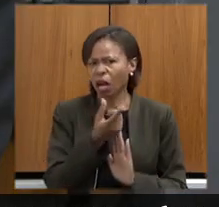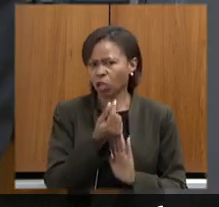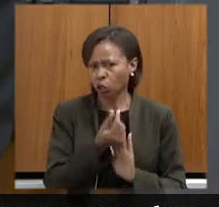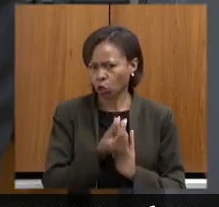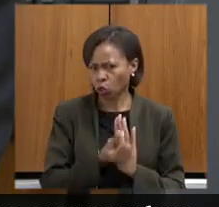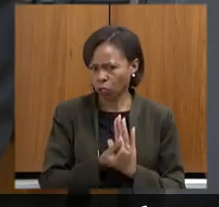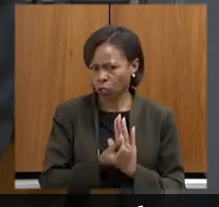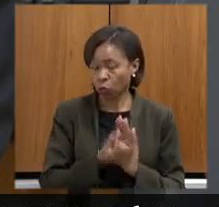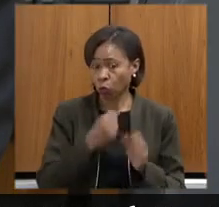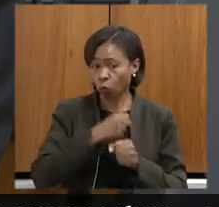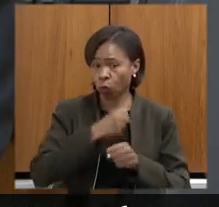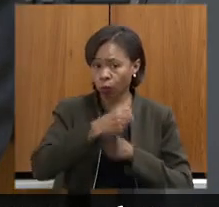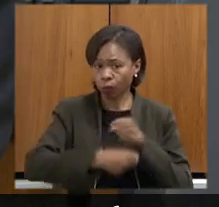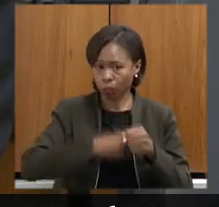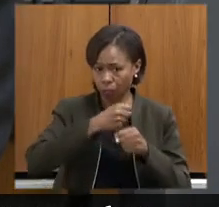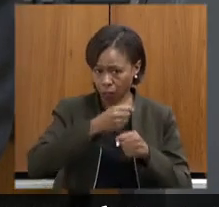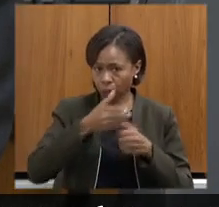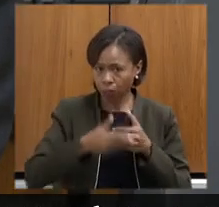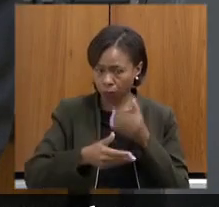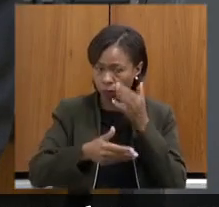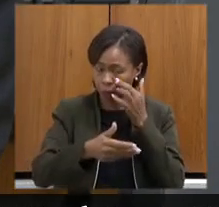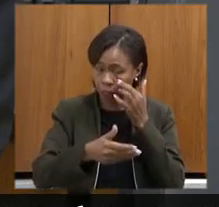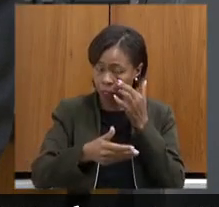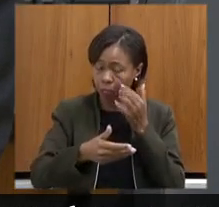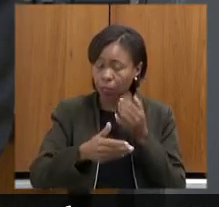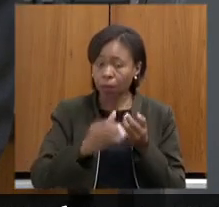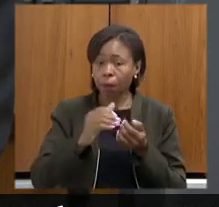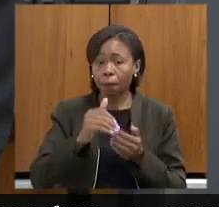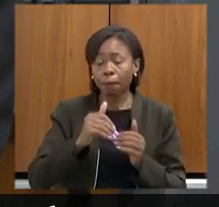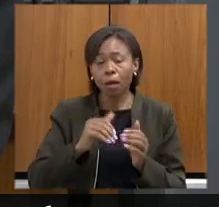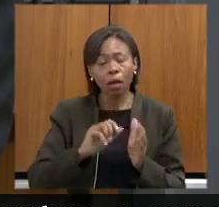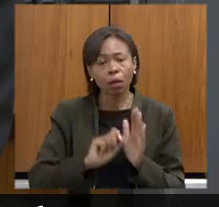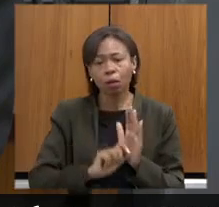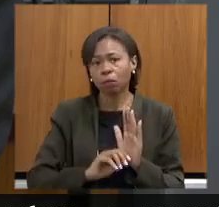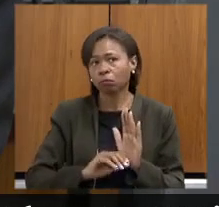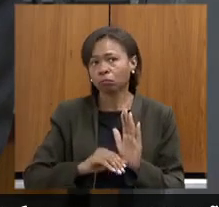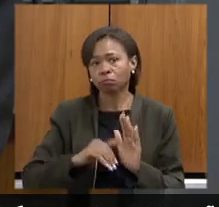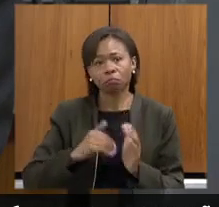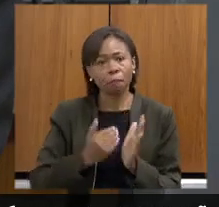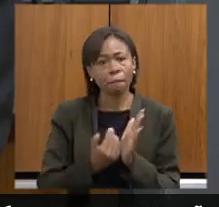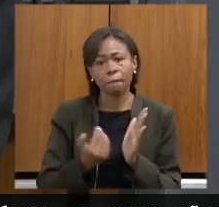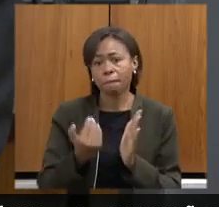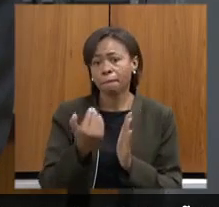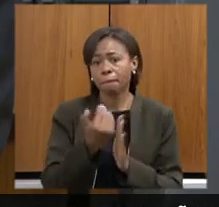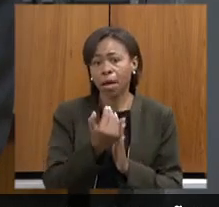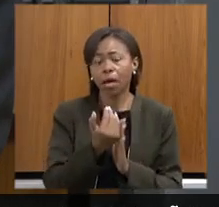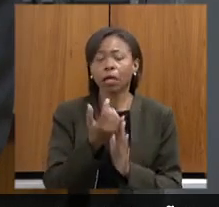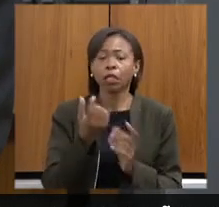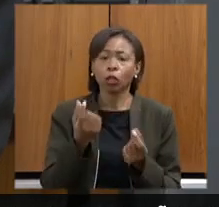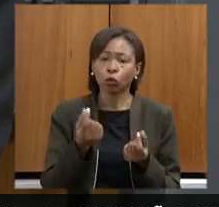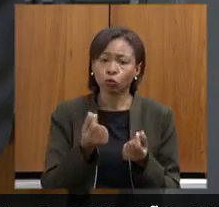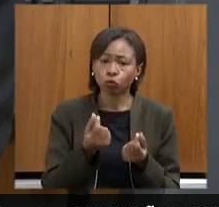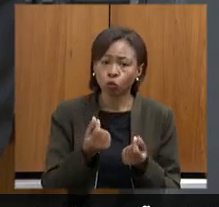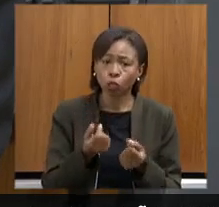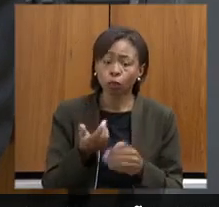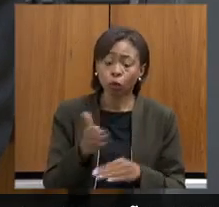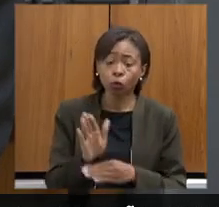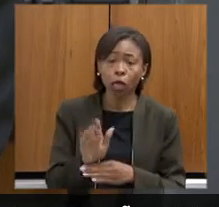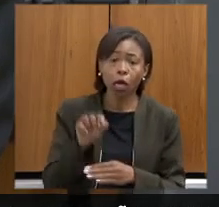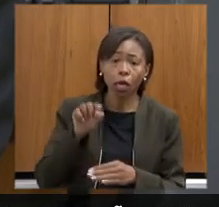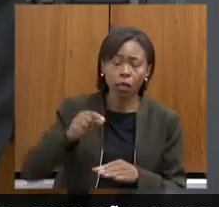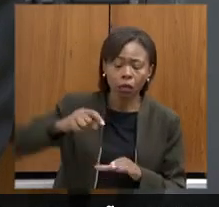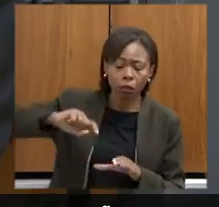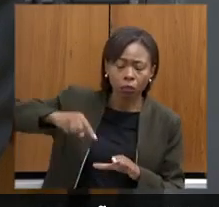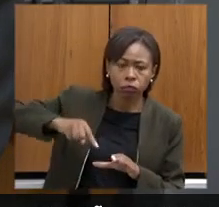mais recursos para perfuração de poços de poços artesianos,